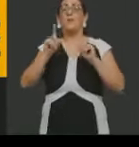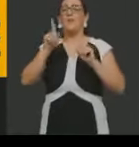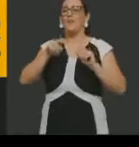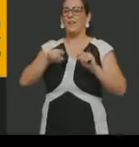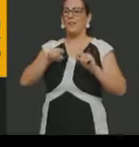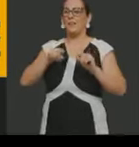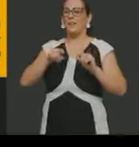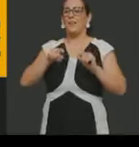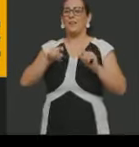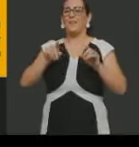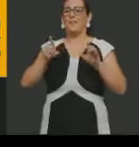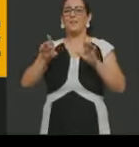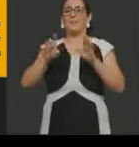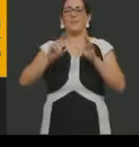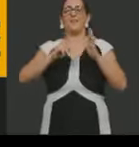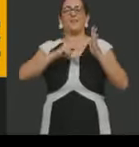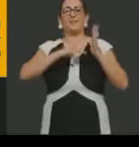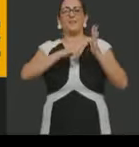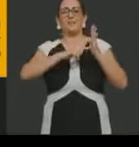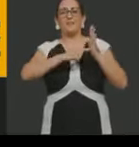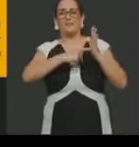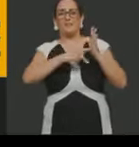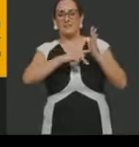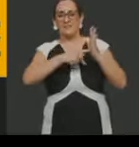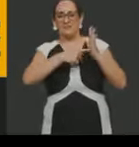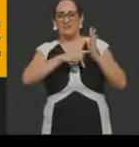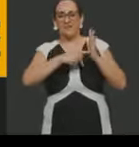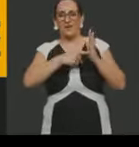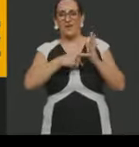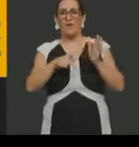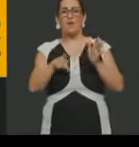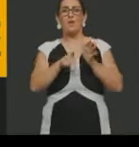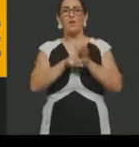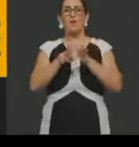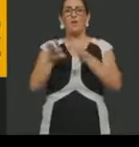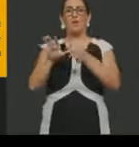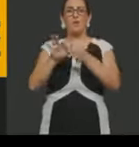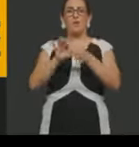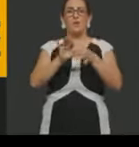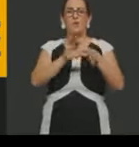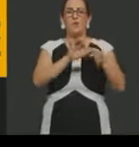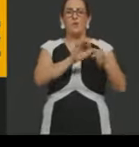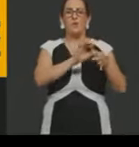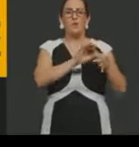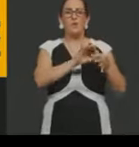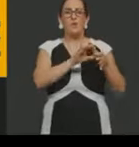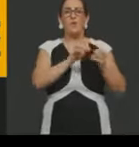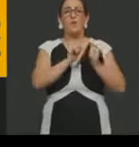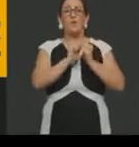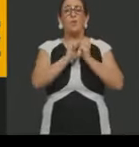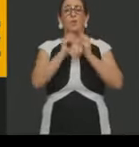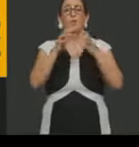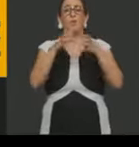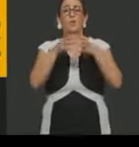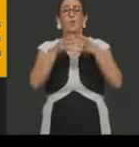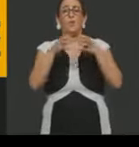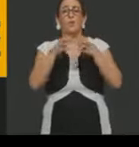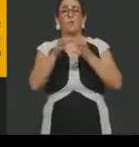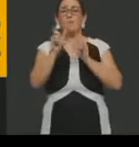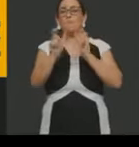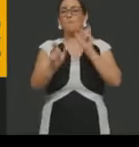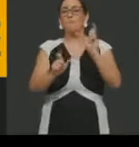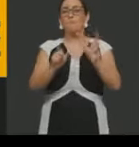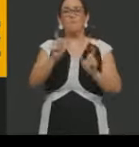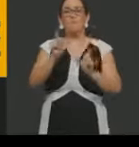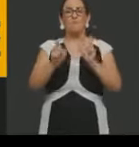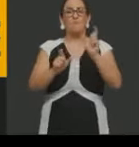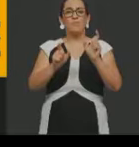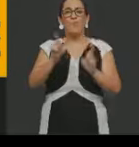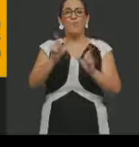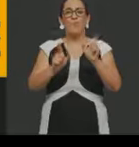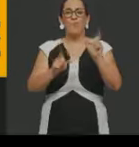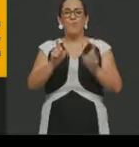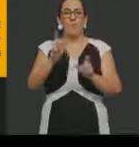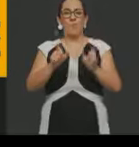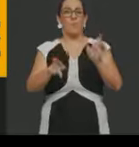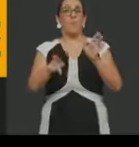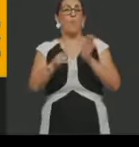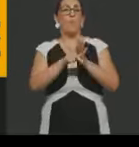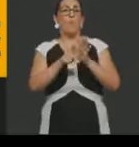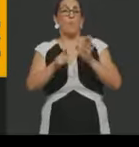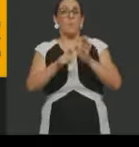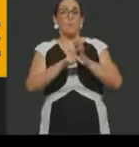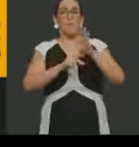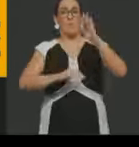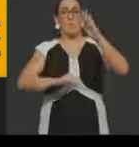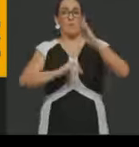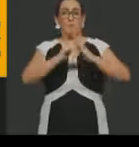indivíduos da mesma classe ou profissão que vai defender os seus interesses, que sejam interesses classistas, interesses